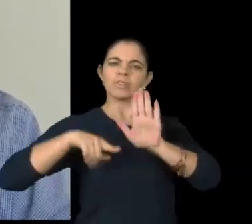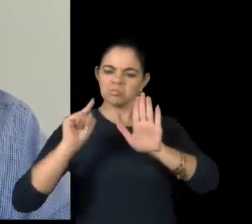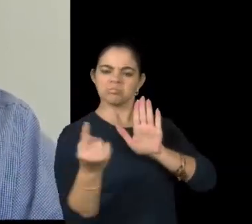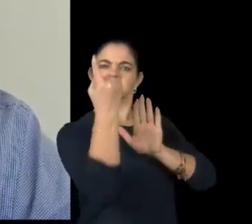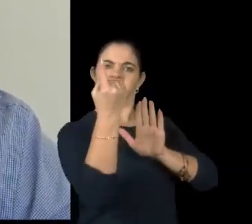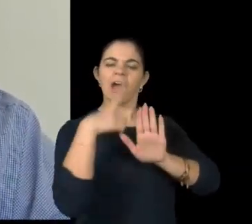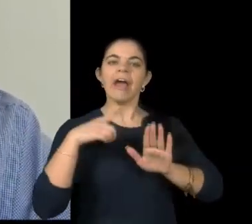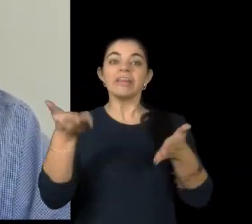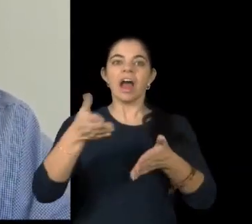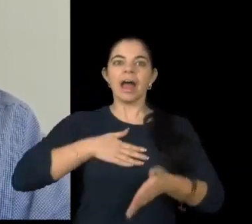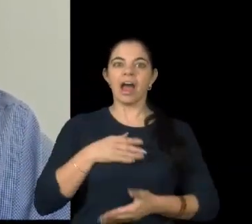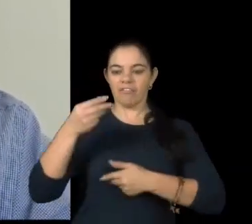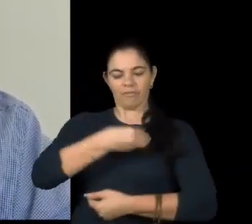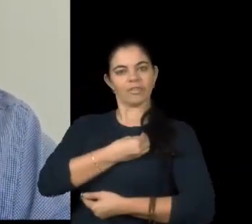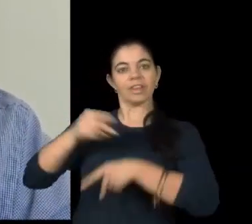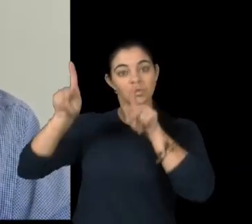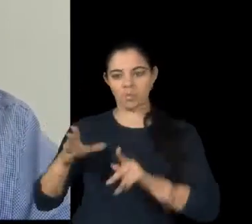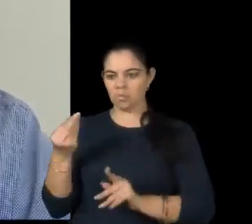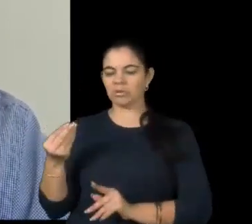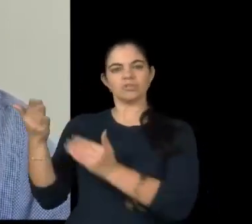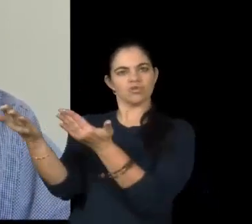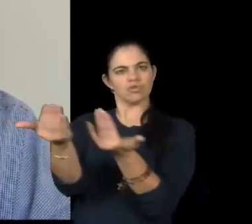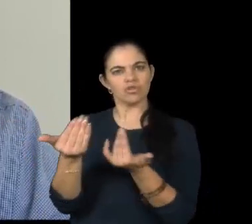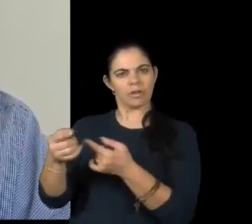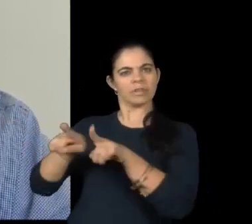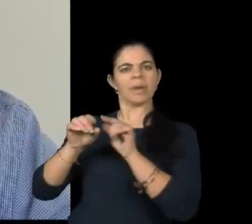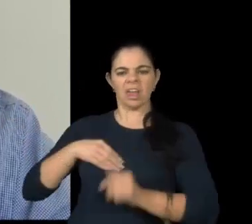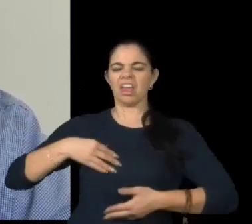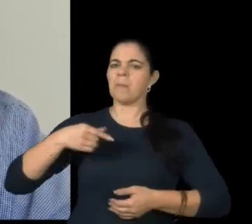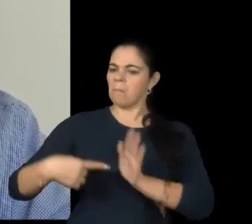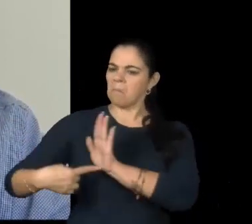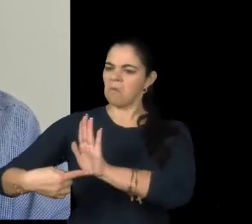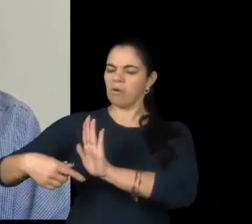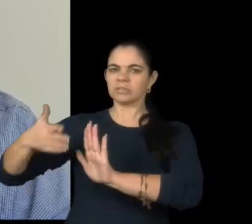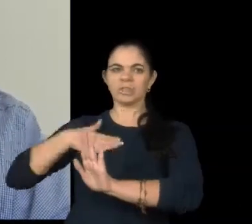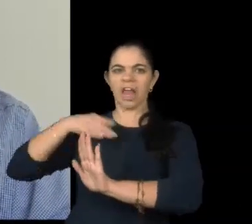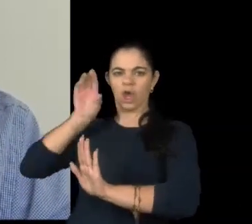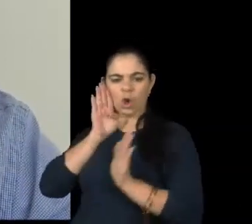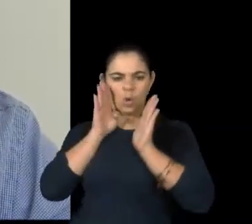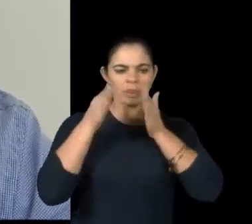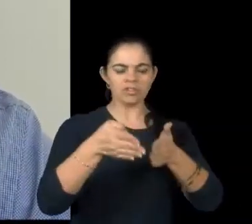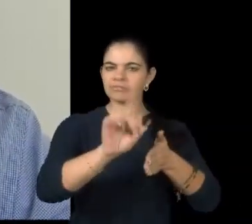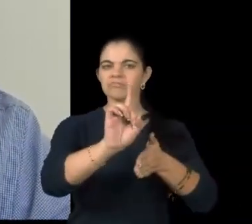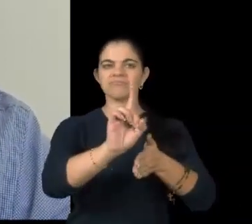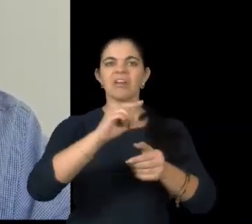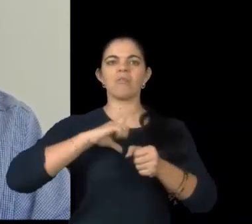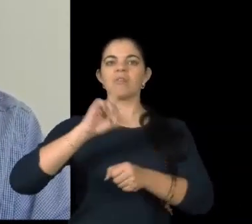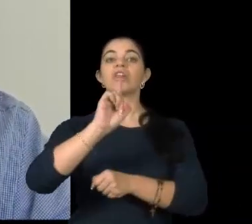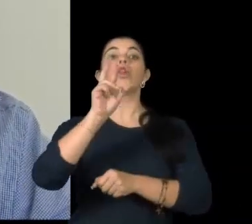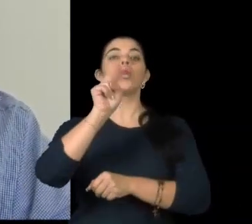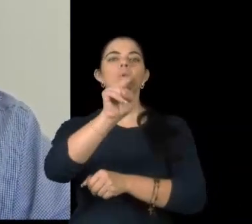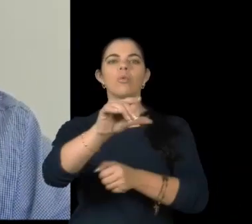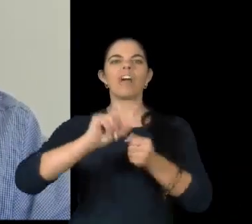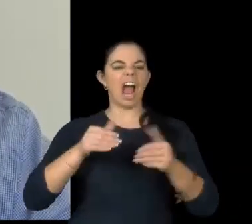atual na vida de muitos jovens que demonstram claramente que seus destinos não estão e nem foram